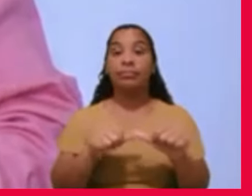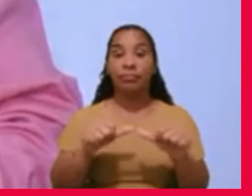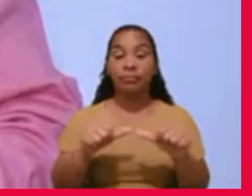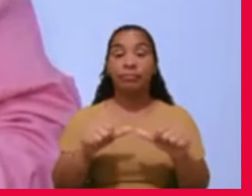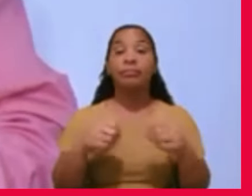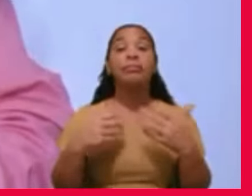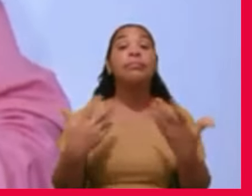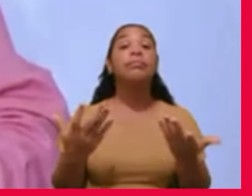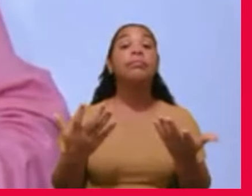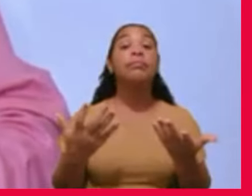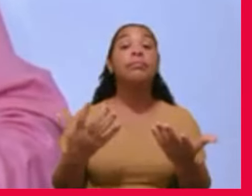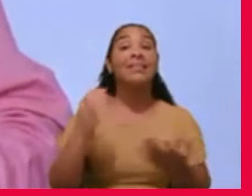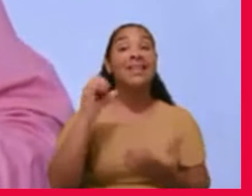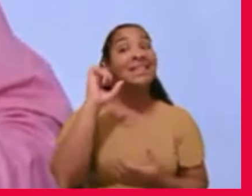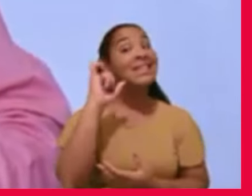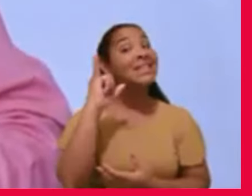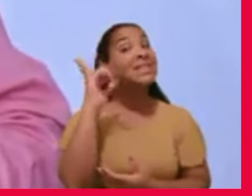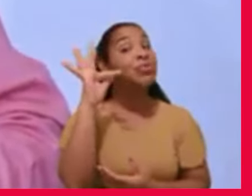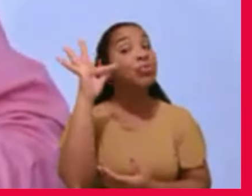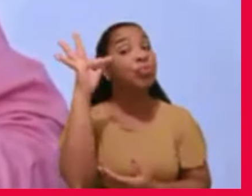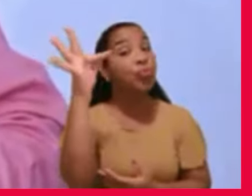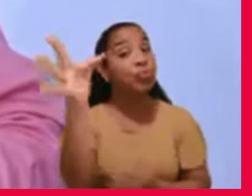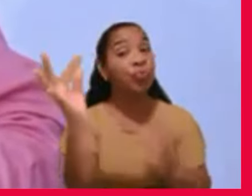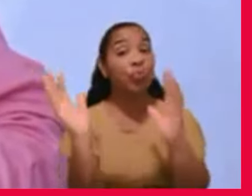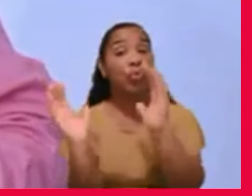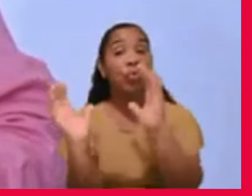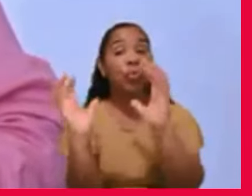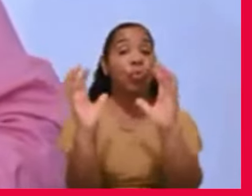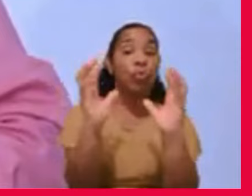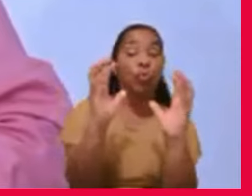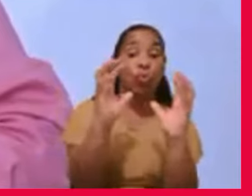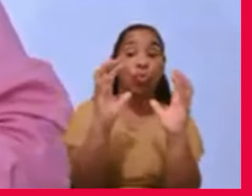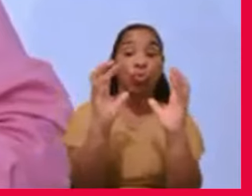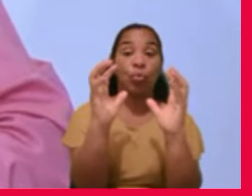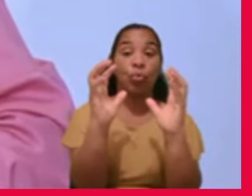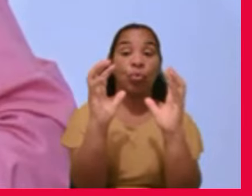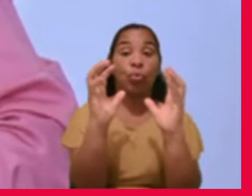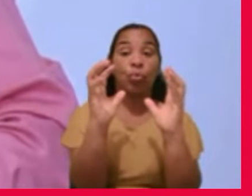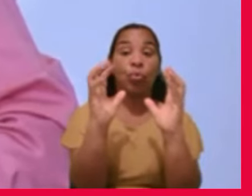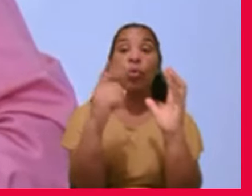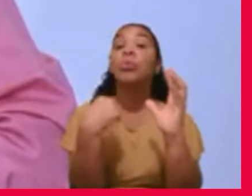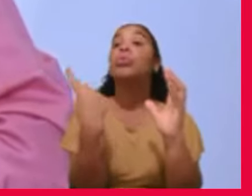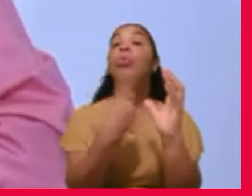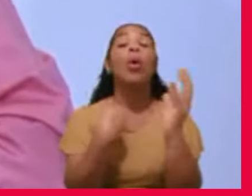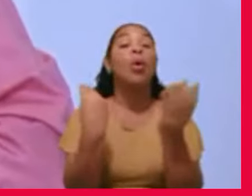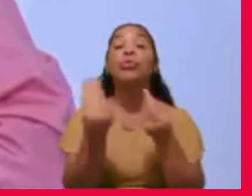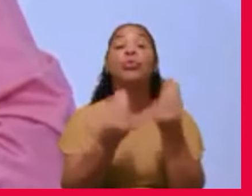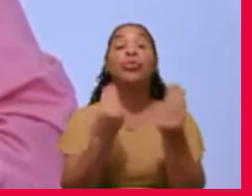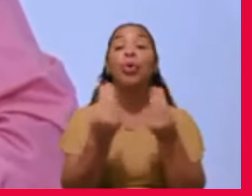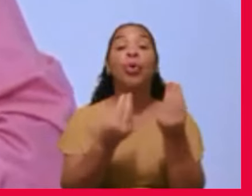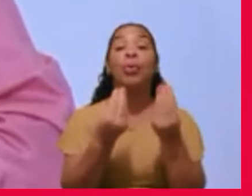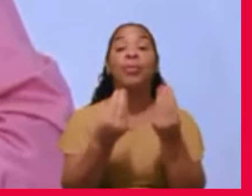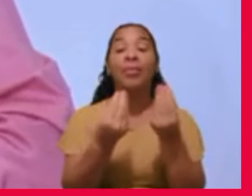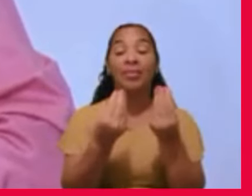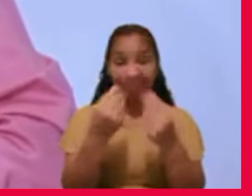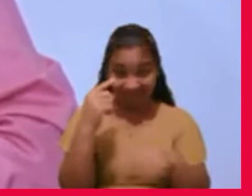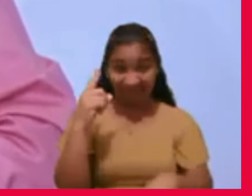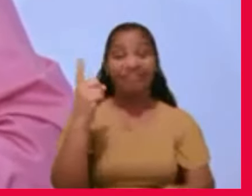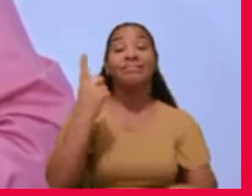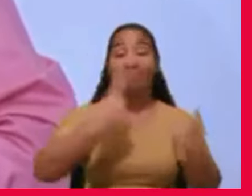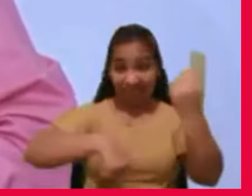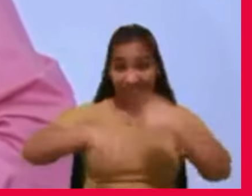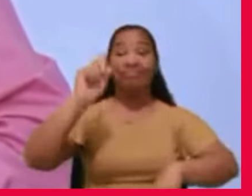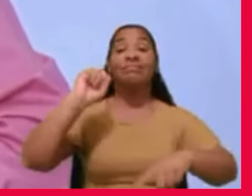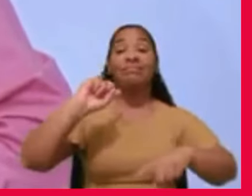verticalizar, como nós ficaremos? Aí nós evoluiremos, porque nessa